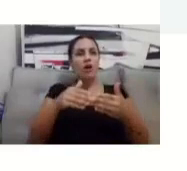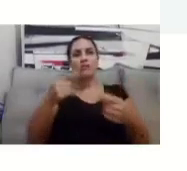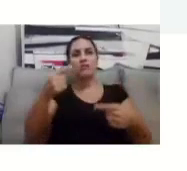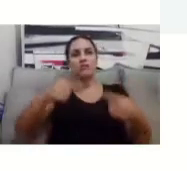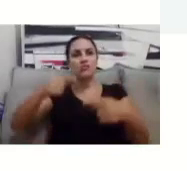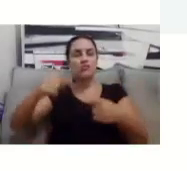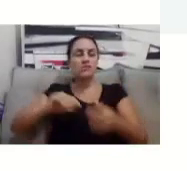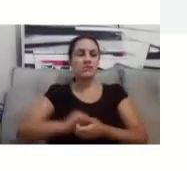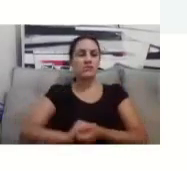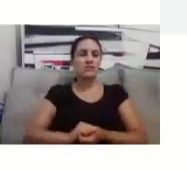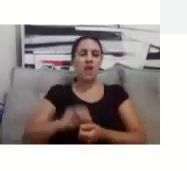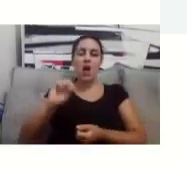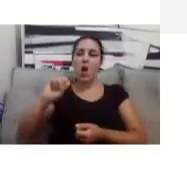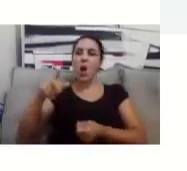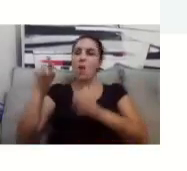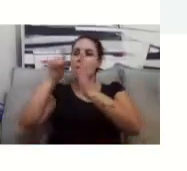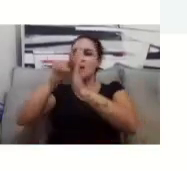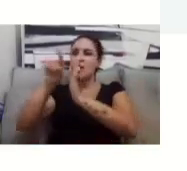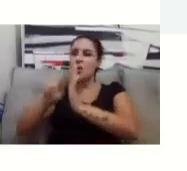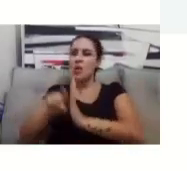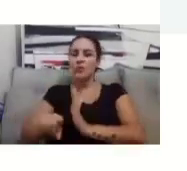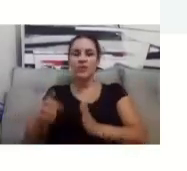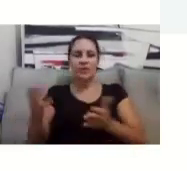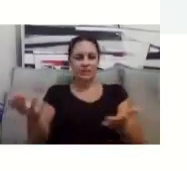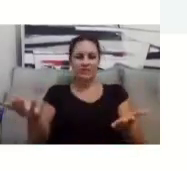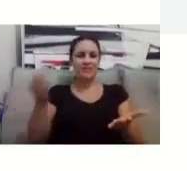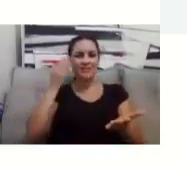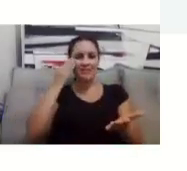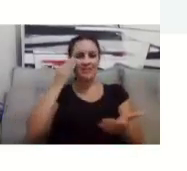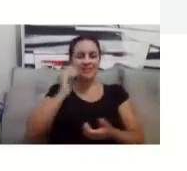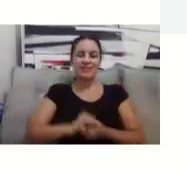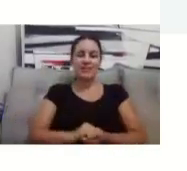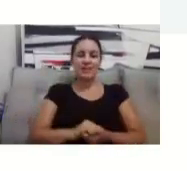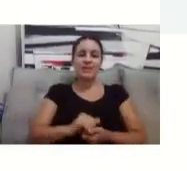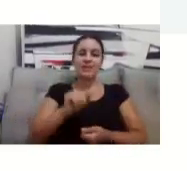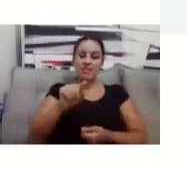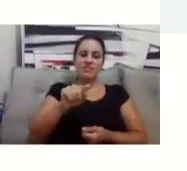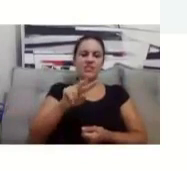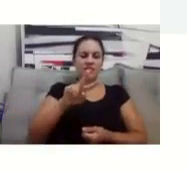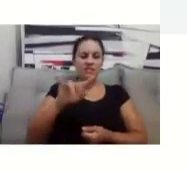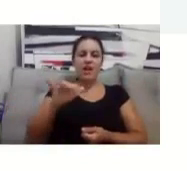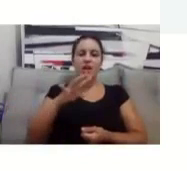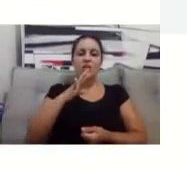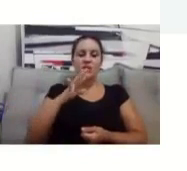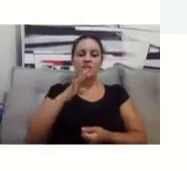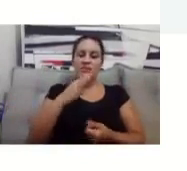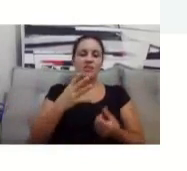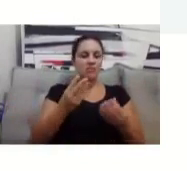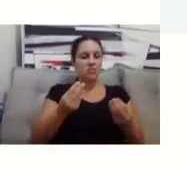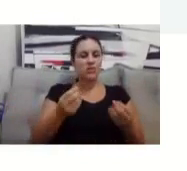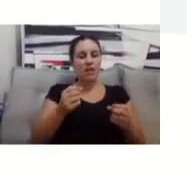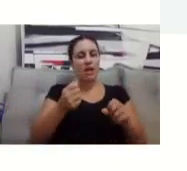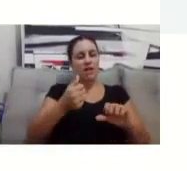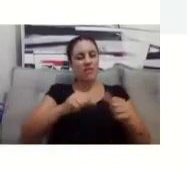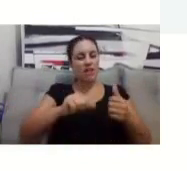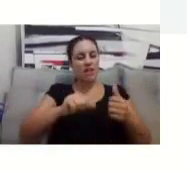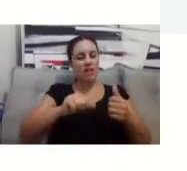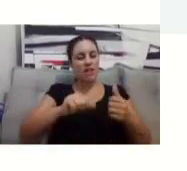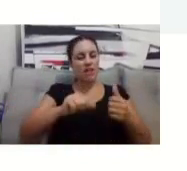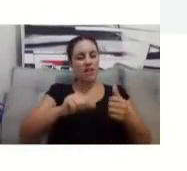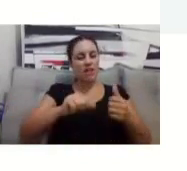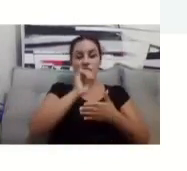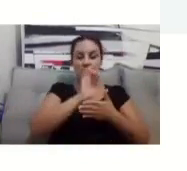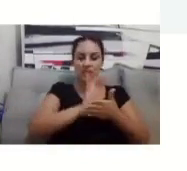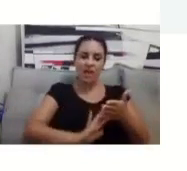questionários, e vocês vão conhecer vários desses instrumentos avaliativos nessa, inclusive nessa disciplina de fundamentos em